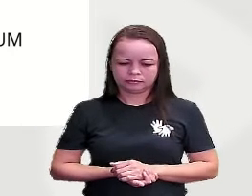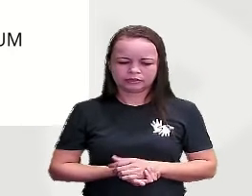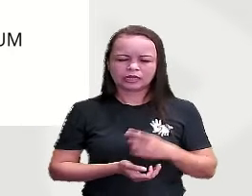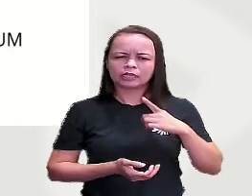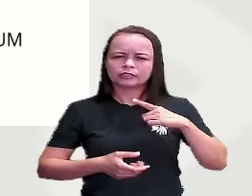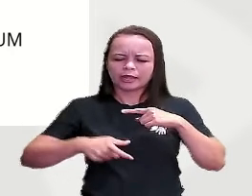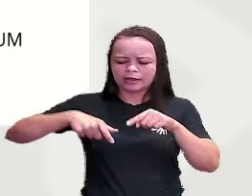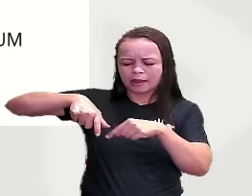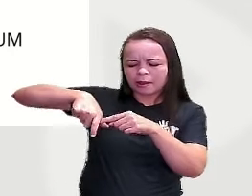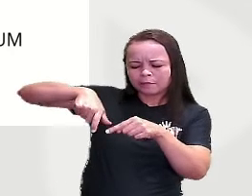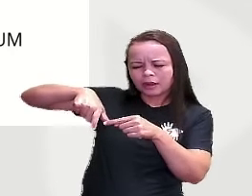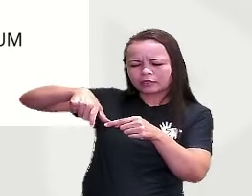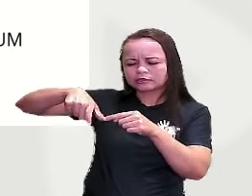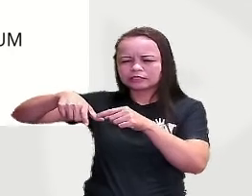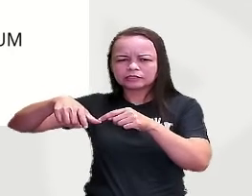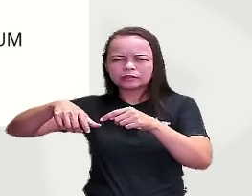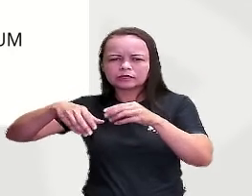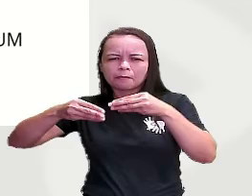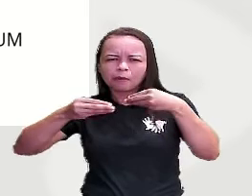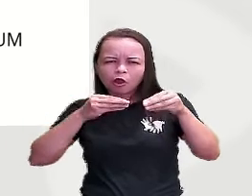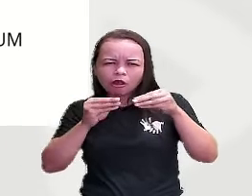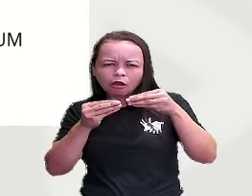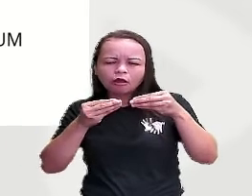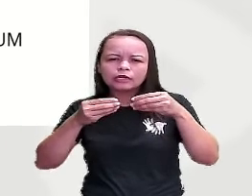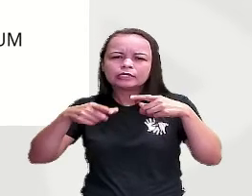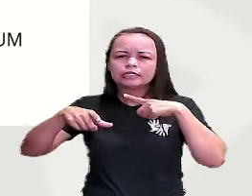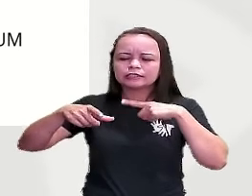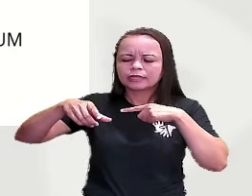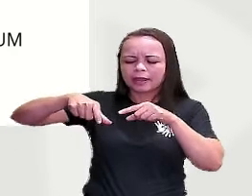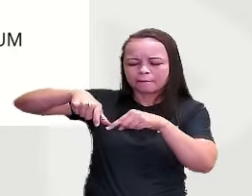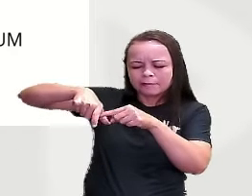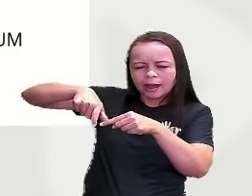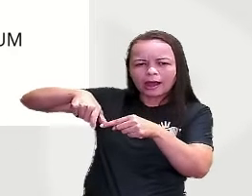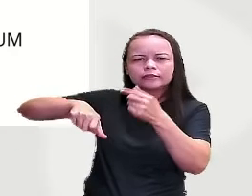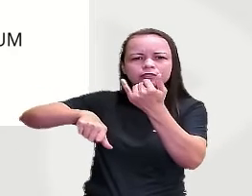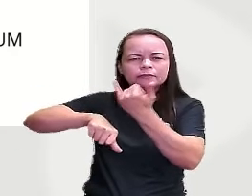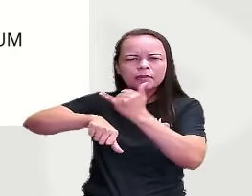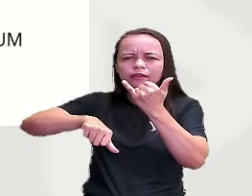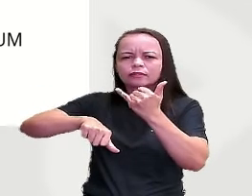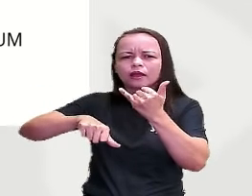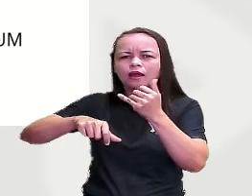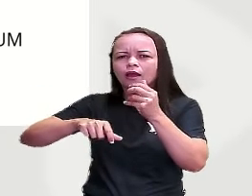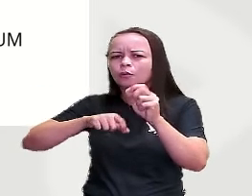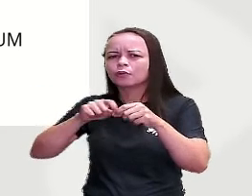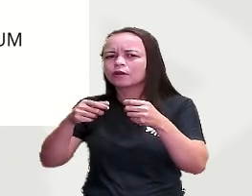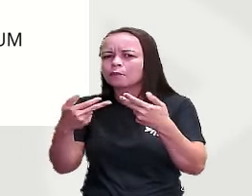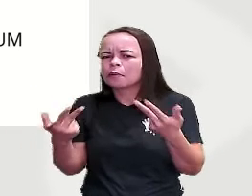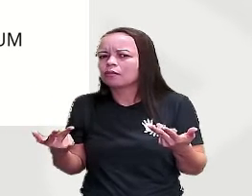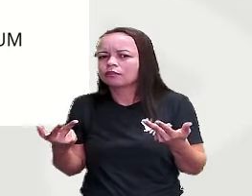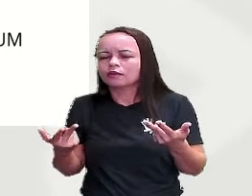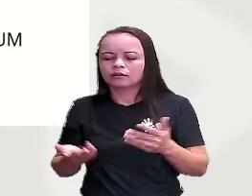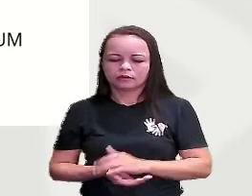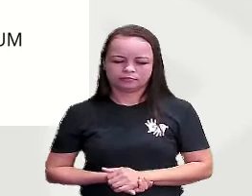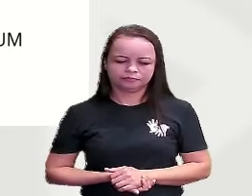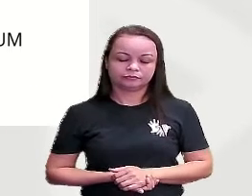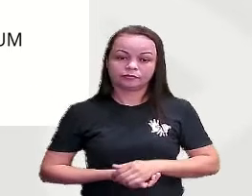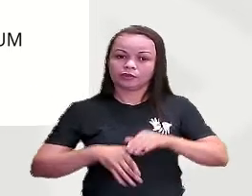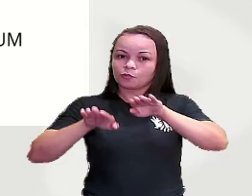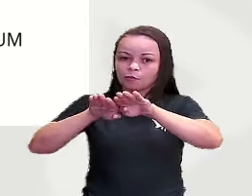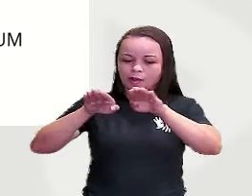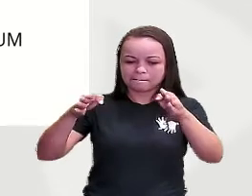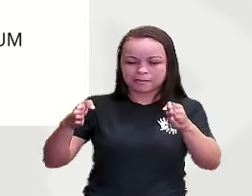molezinha E tem aquela parte de metal de dentro Não é? E aí? Que material é aquele? Uma mesa